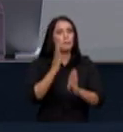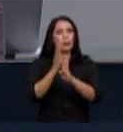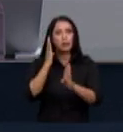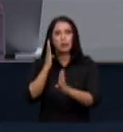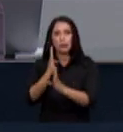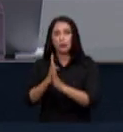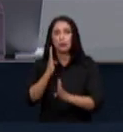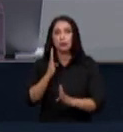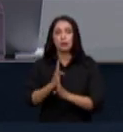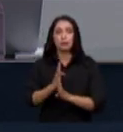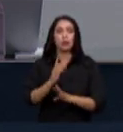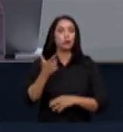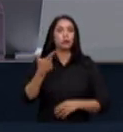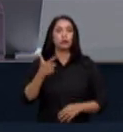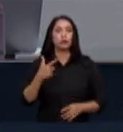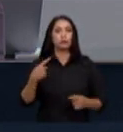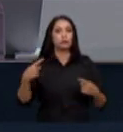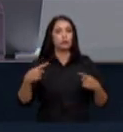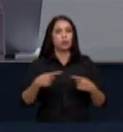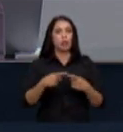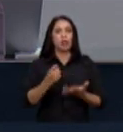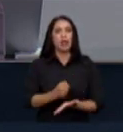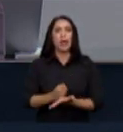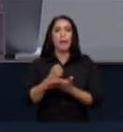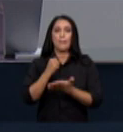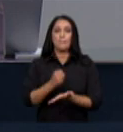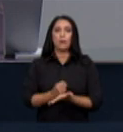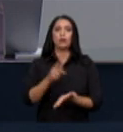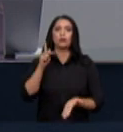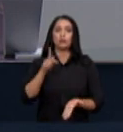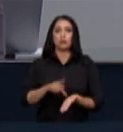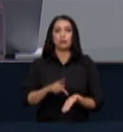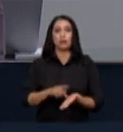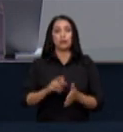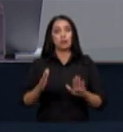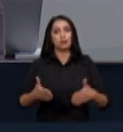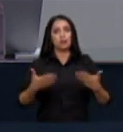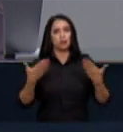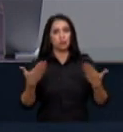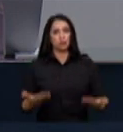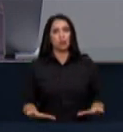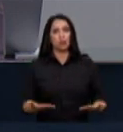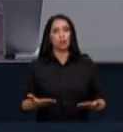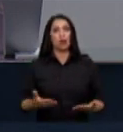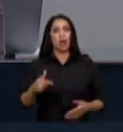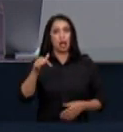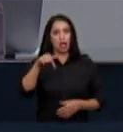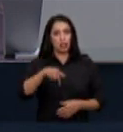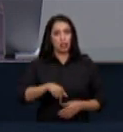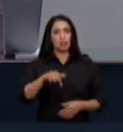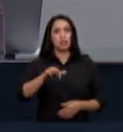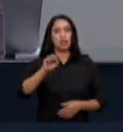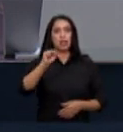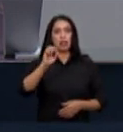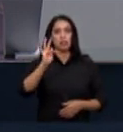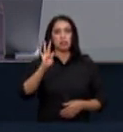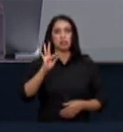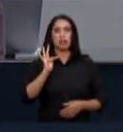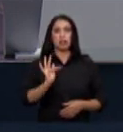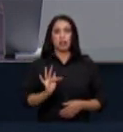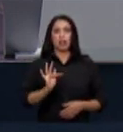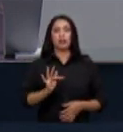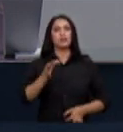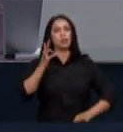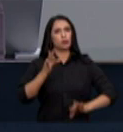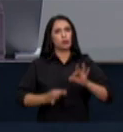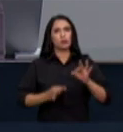narrativas que não tem apoio nos fatos essa é uma corte de justiça nós não